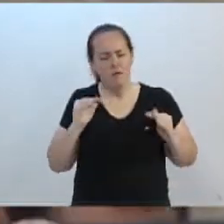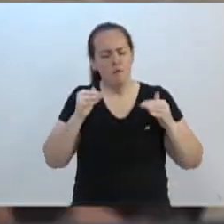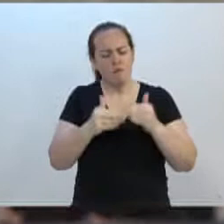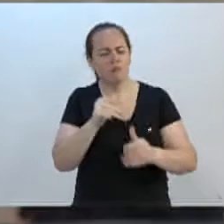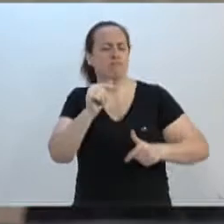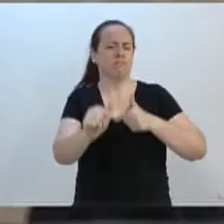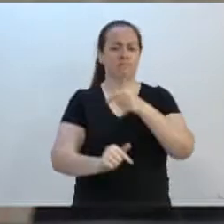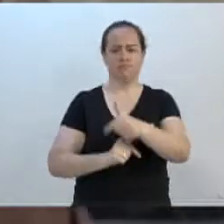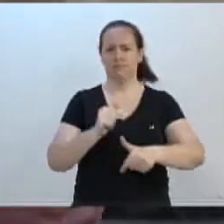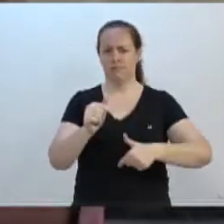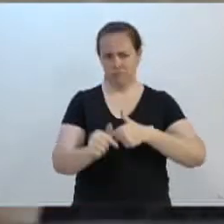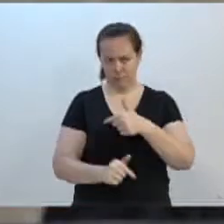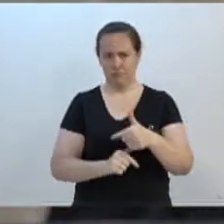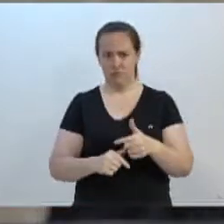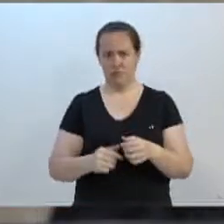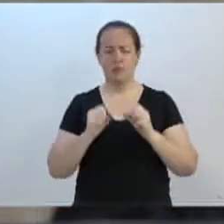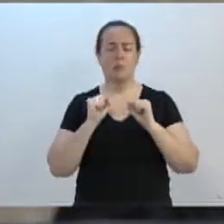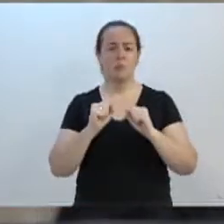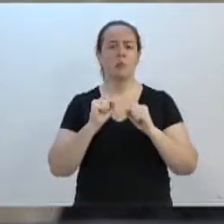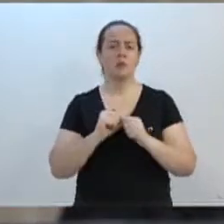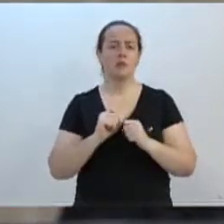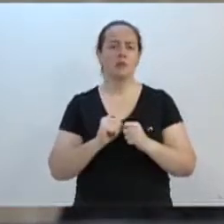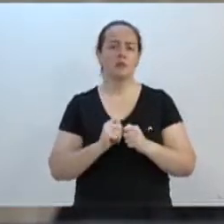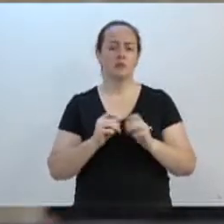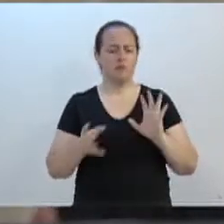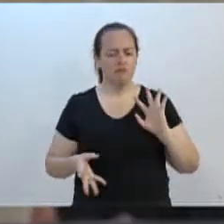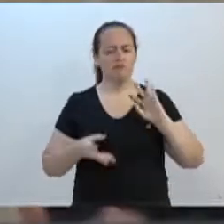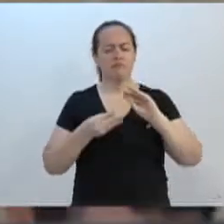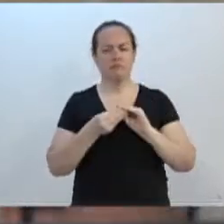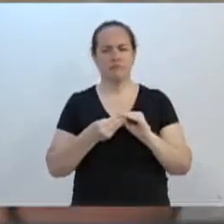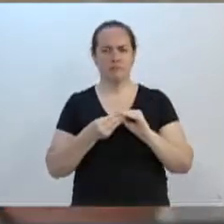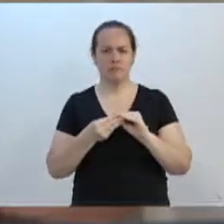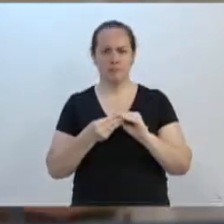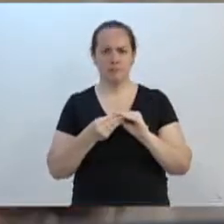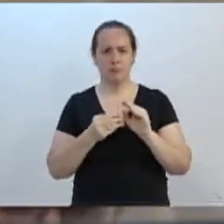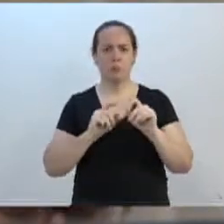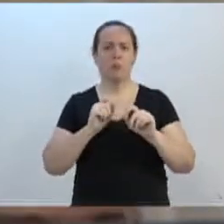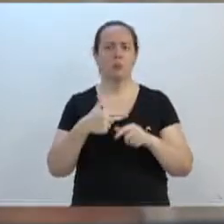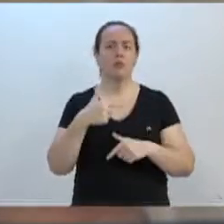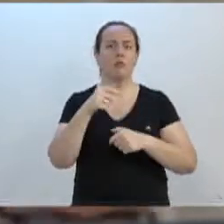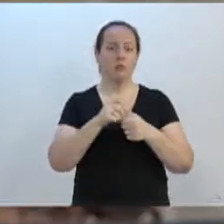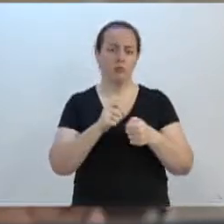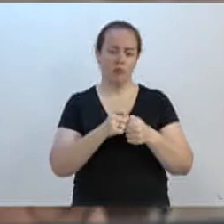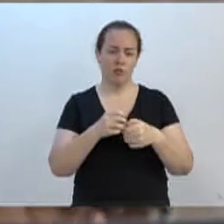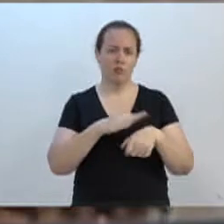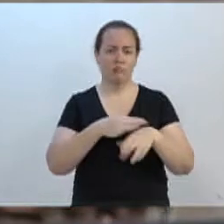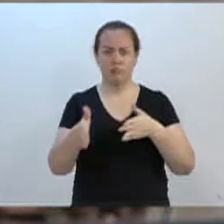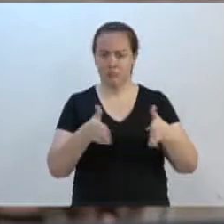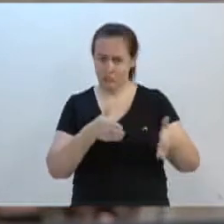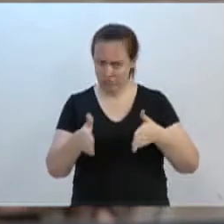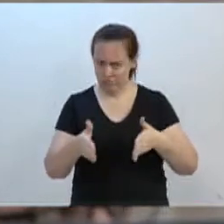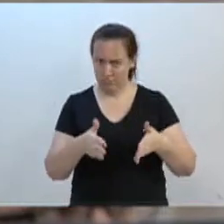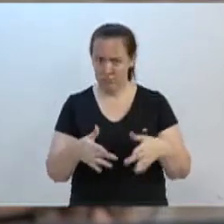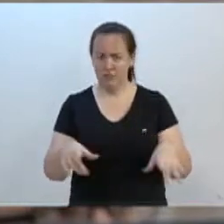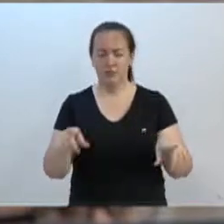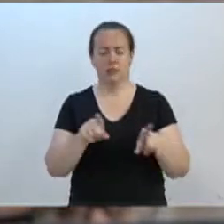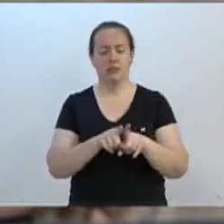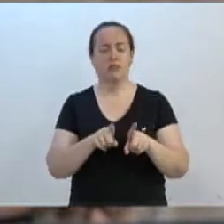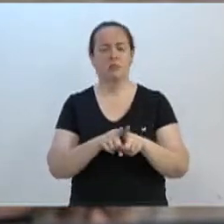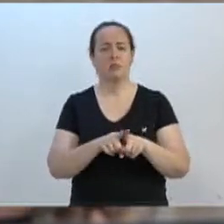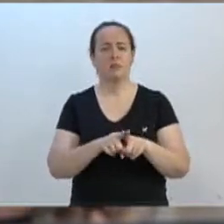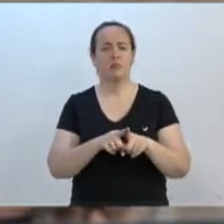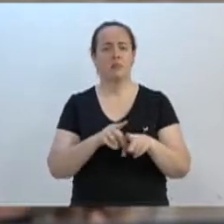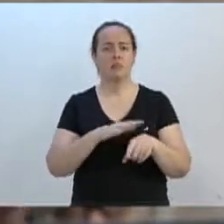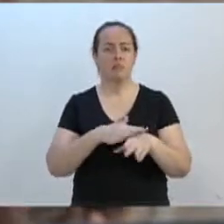trabalho aqui e pôde fazer um resumo do que o senhor fez nesse tempo e foi um período, sim, de